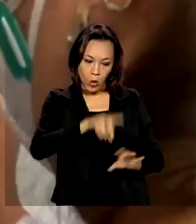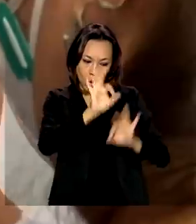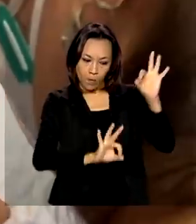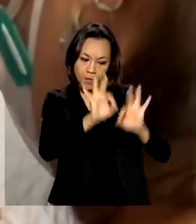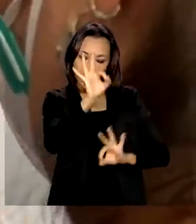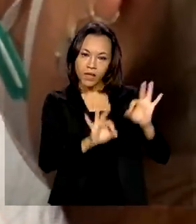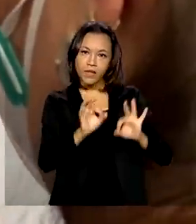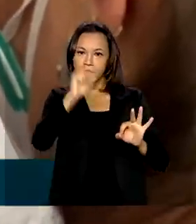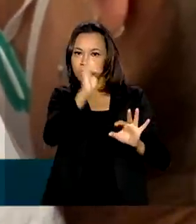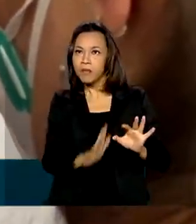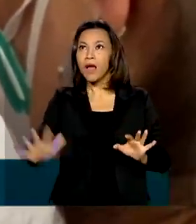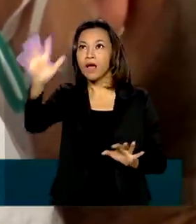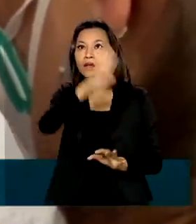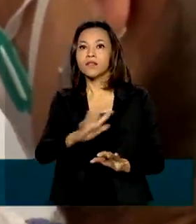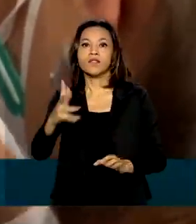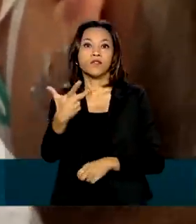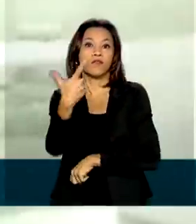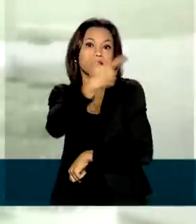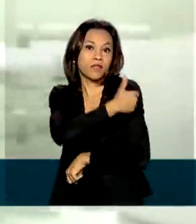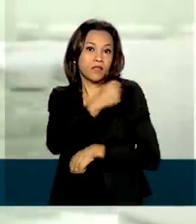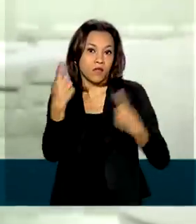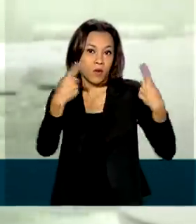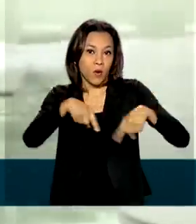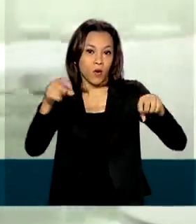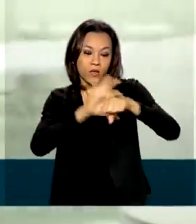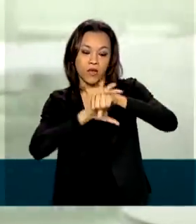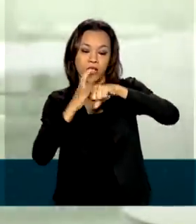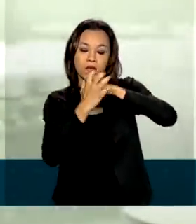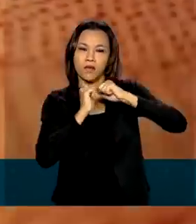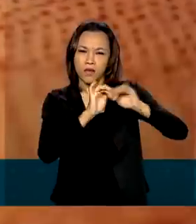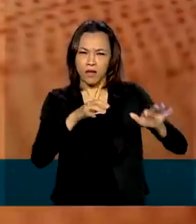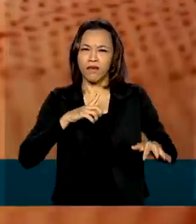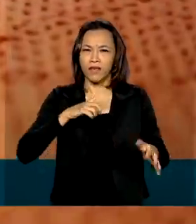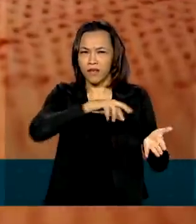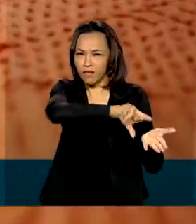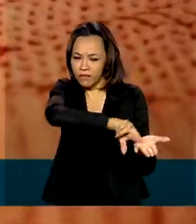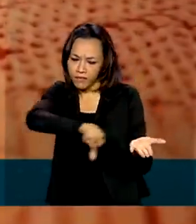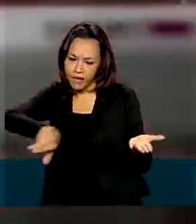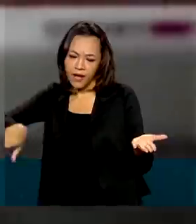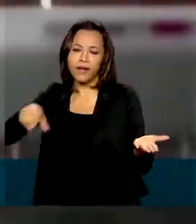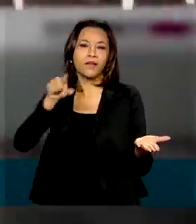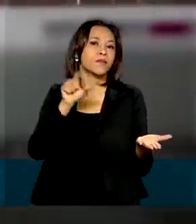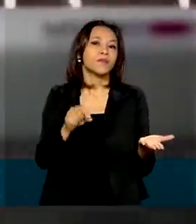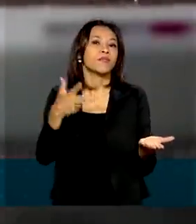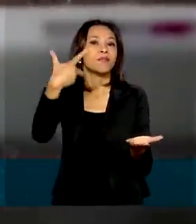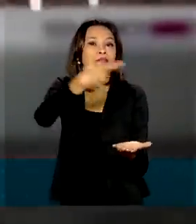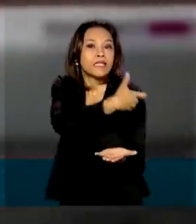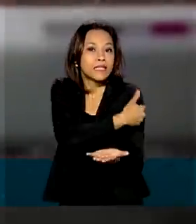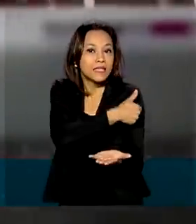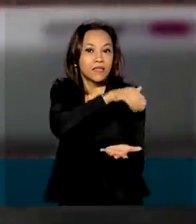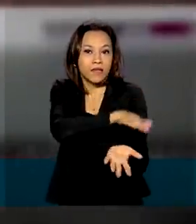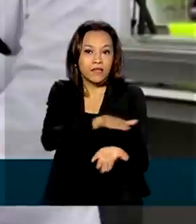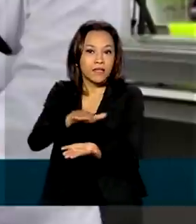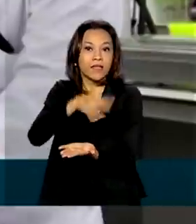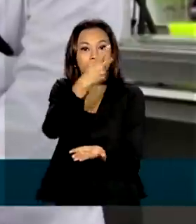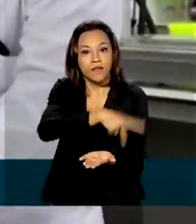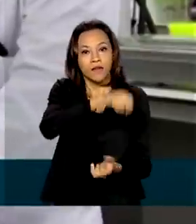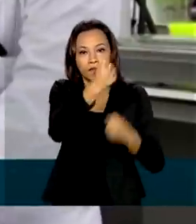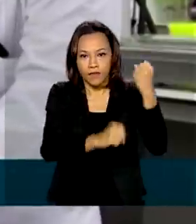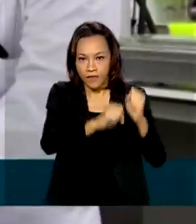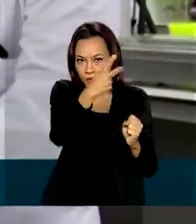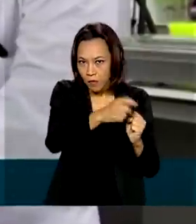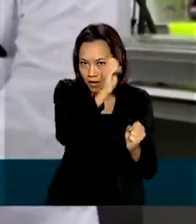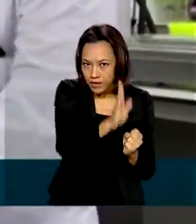Vacinação contra a Covid-19 vai contar com um conjunto de vacinas produzidas por instituições brasileiras em